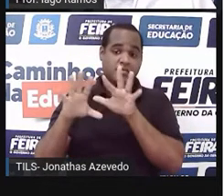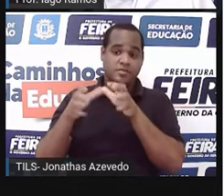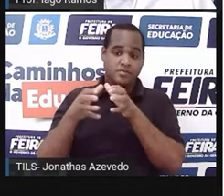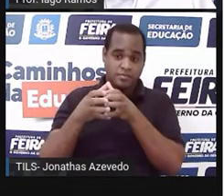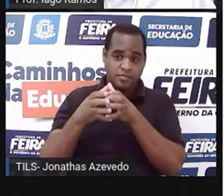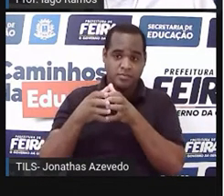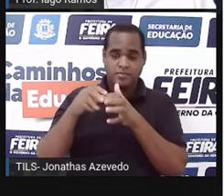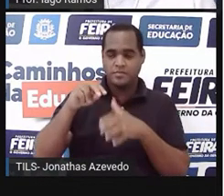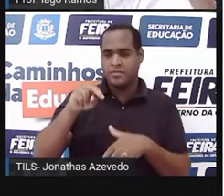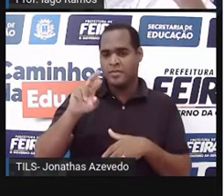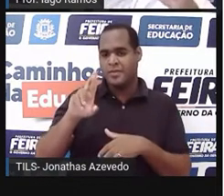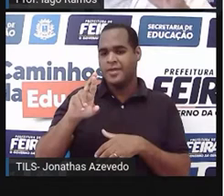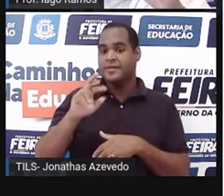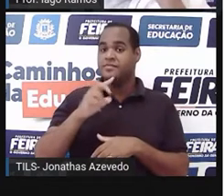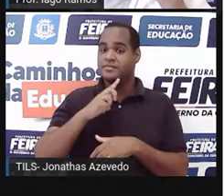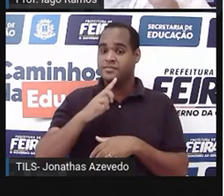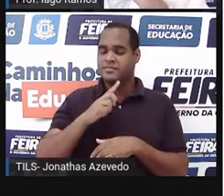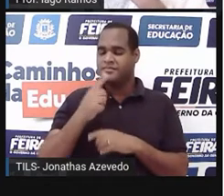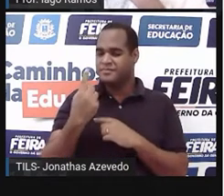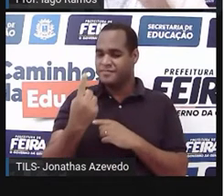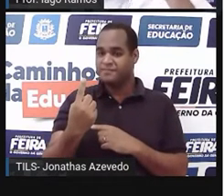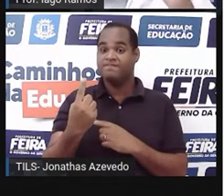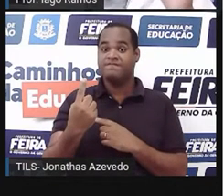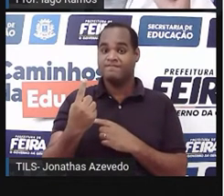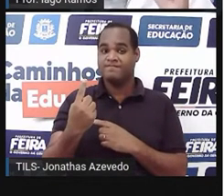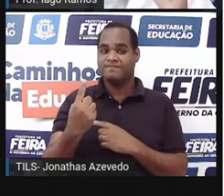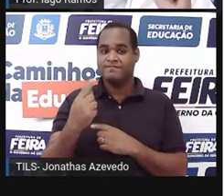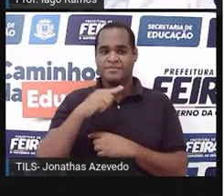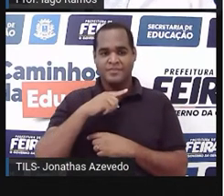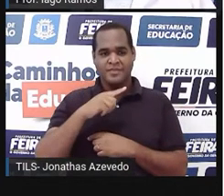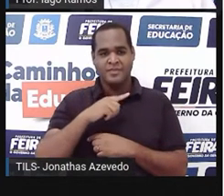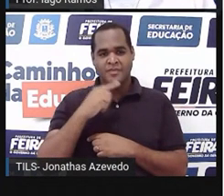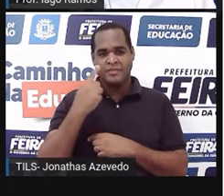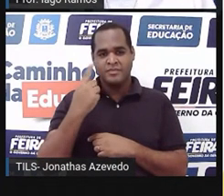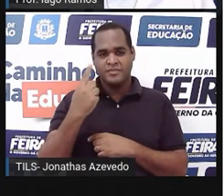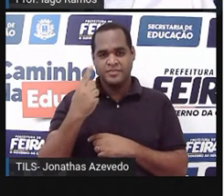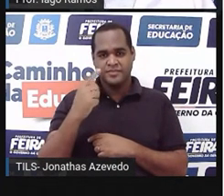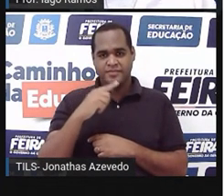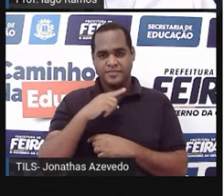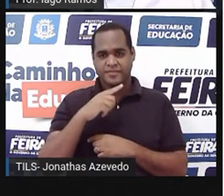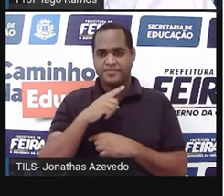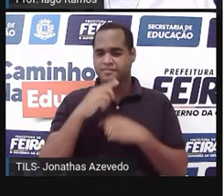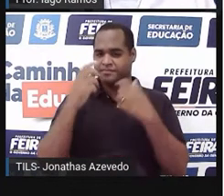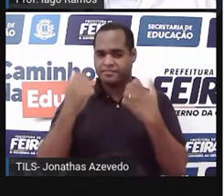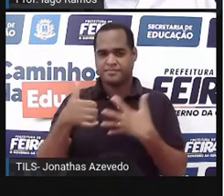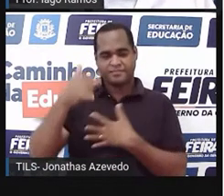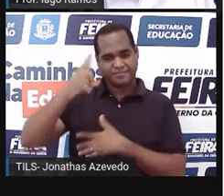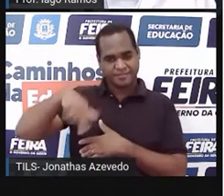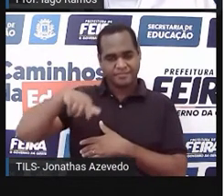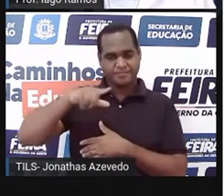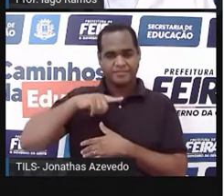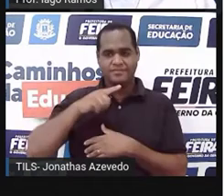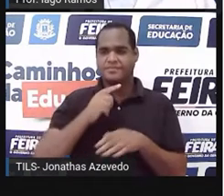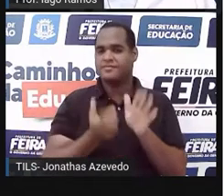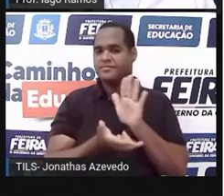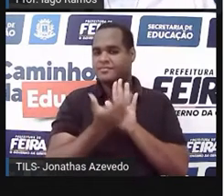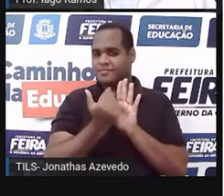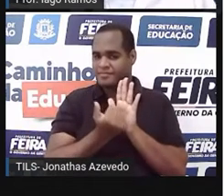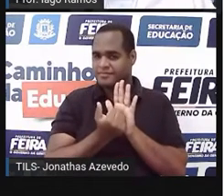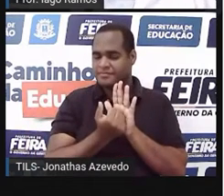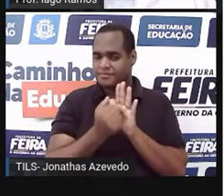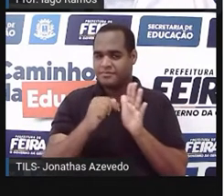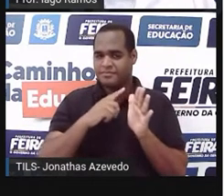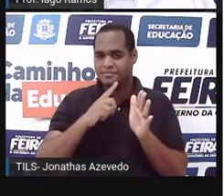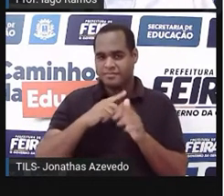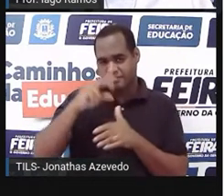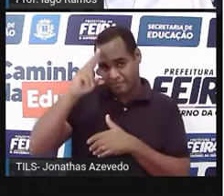racionais, teve mais um. Pois é, teve mais um. E olha só, de novo, uma imagem para tentar te fazer